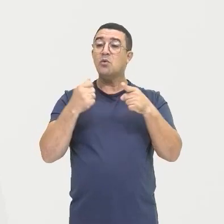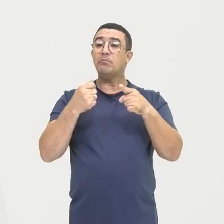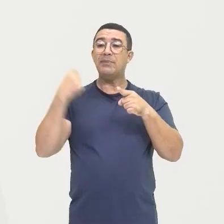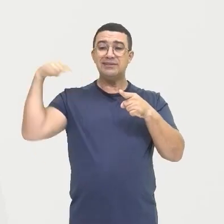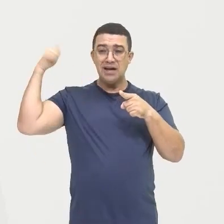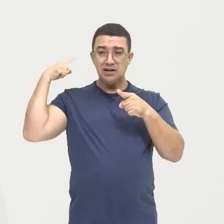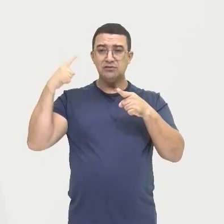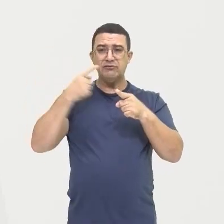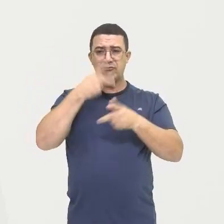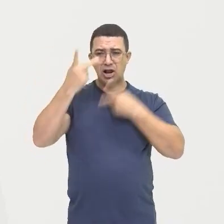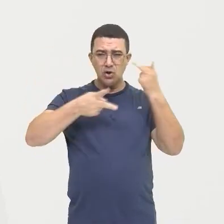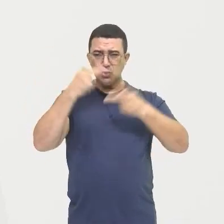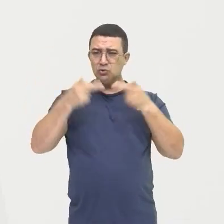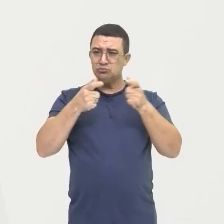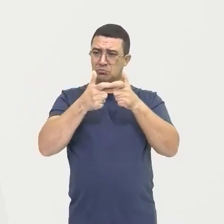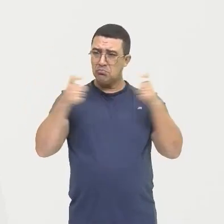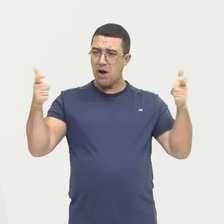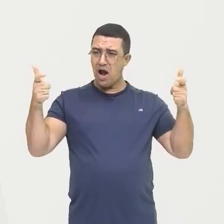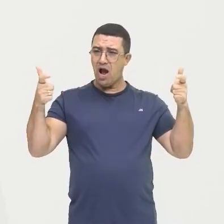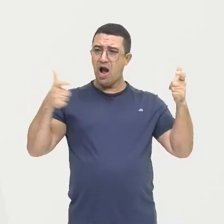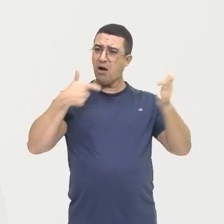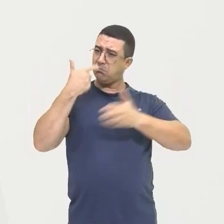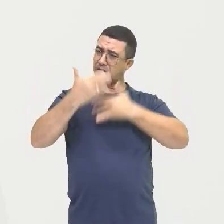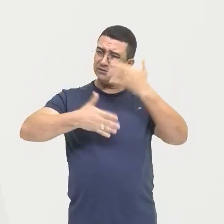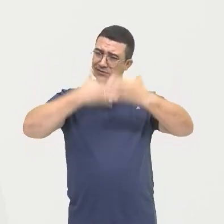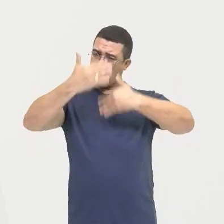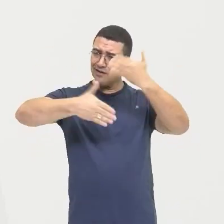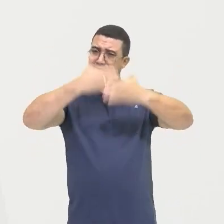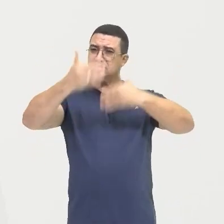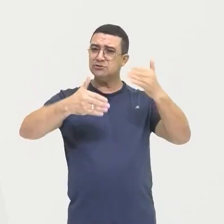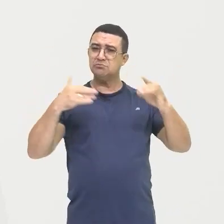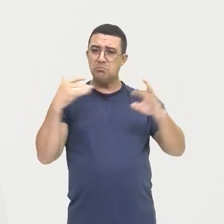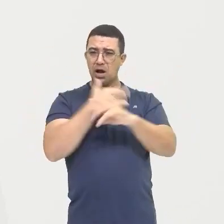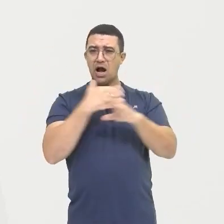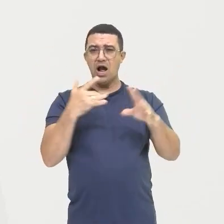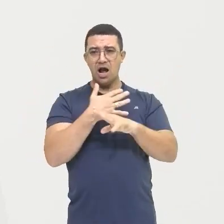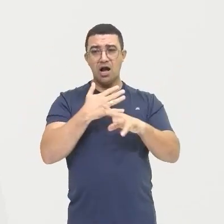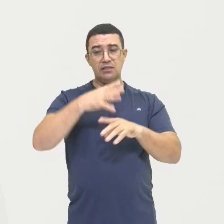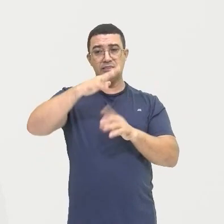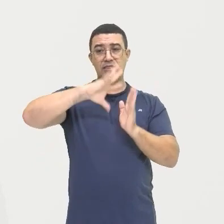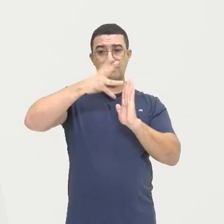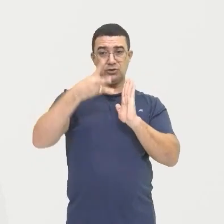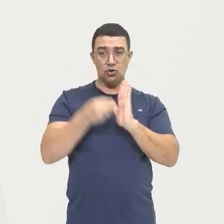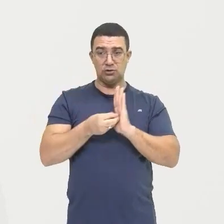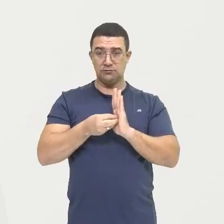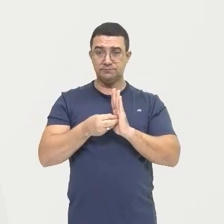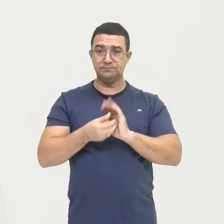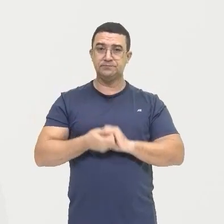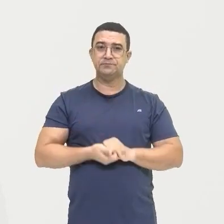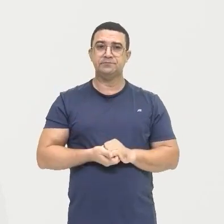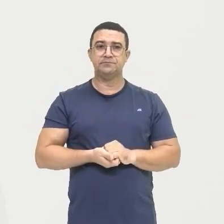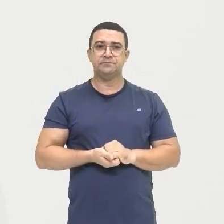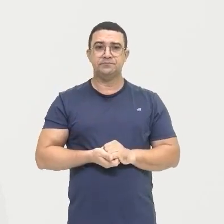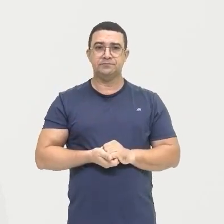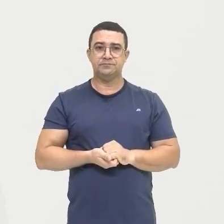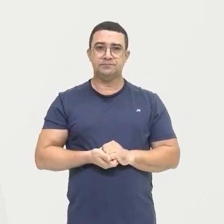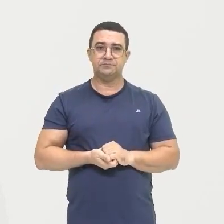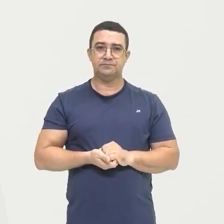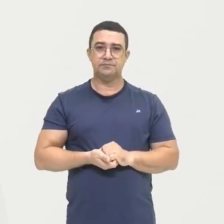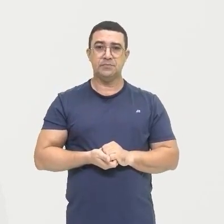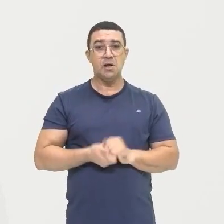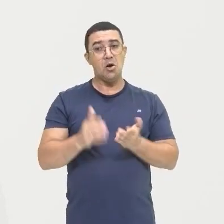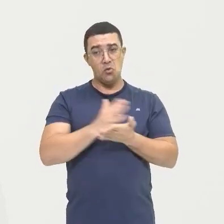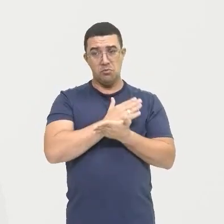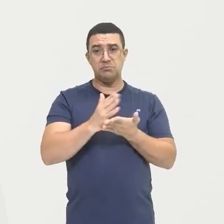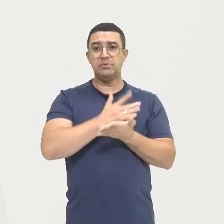Amazônia Aí temos também Os pequenos proprietários legais Ali que possuem as suas